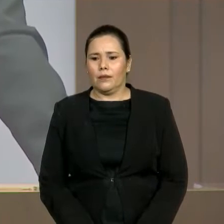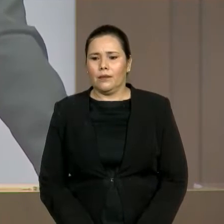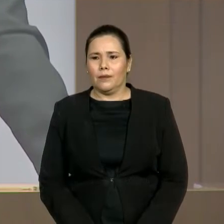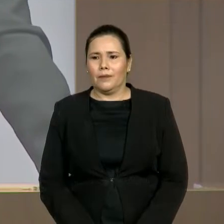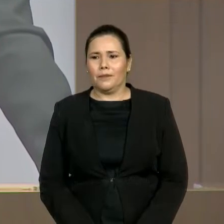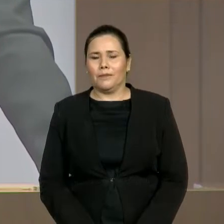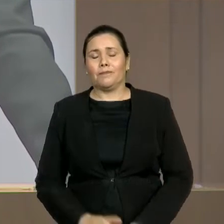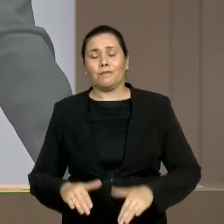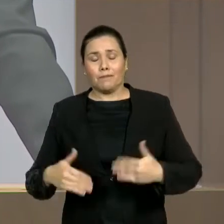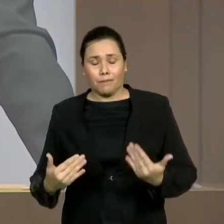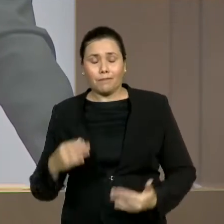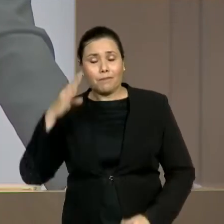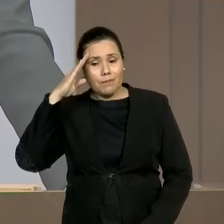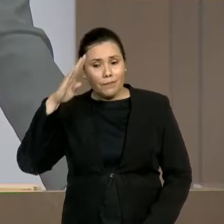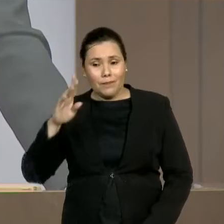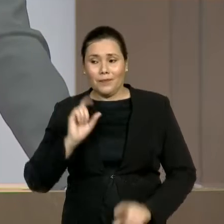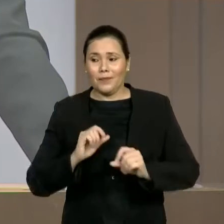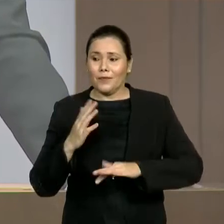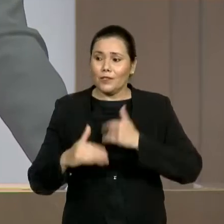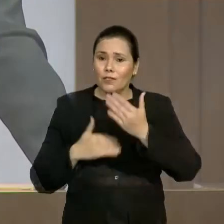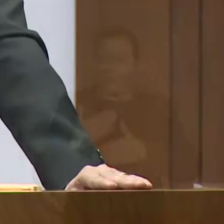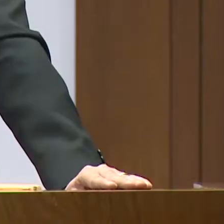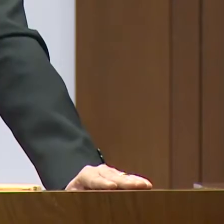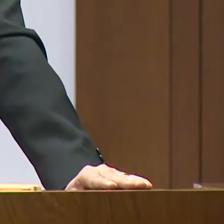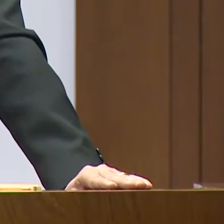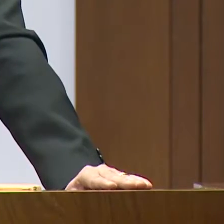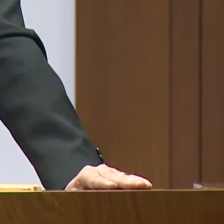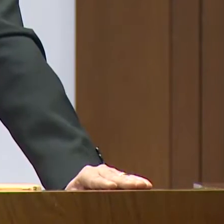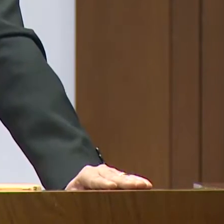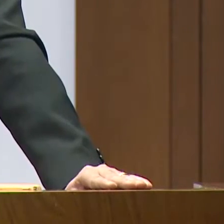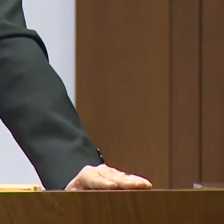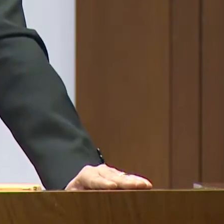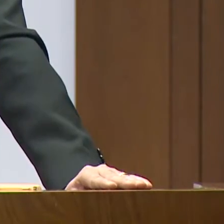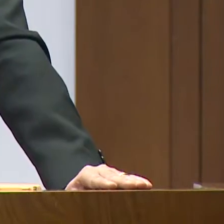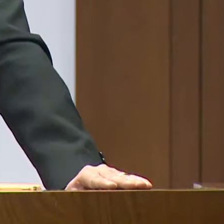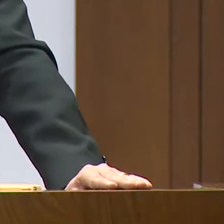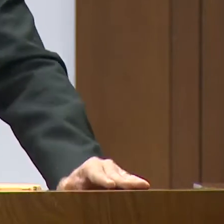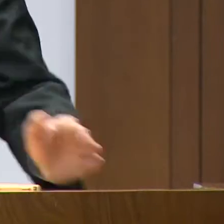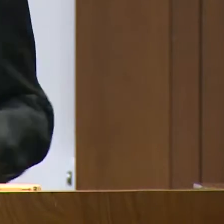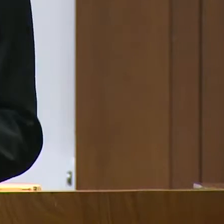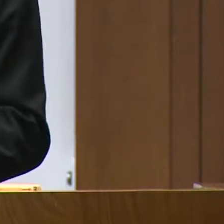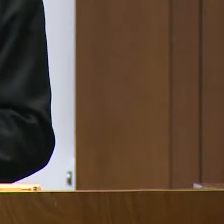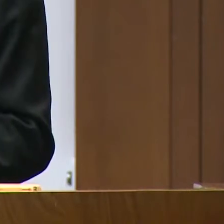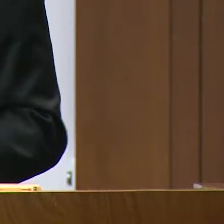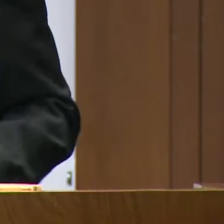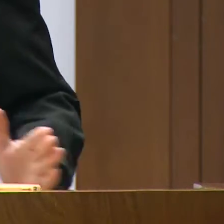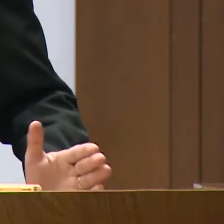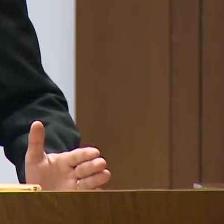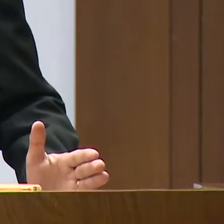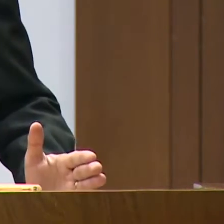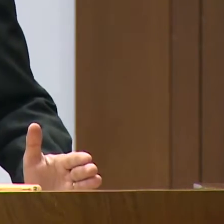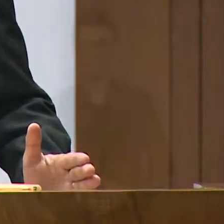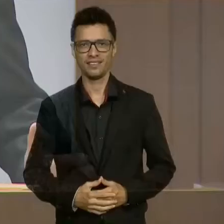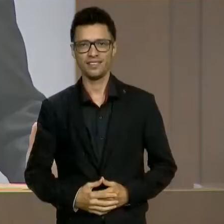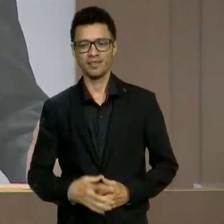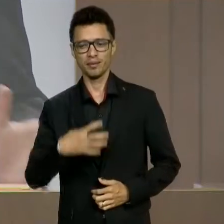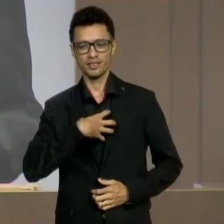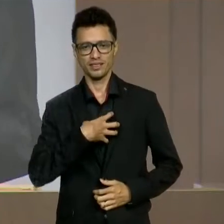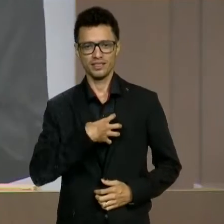é fundamental para o desenvolvimento integral, cognitivo, físico, social, emocional, para construir uma base sólida.